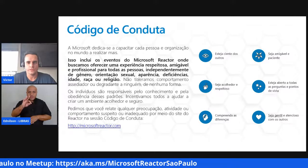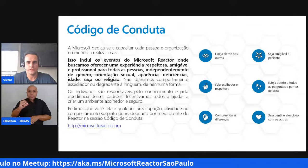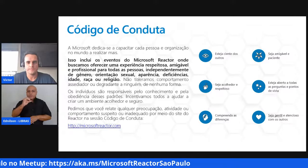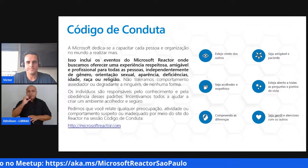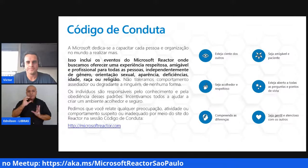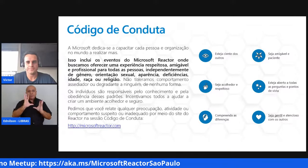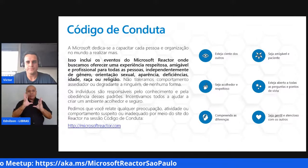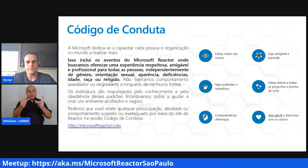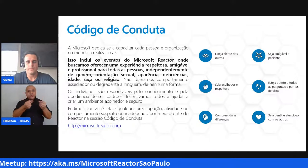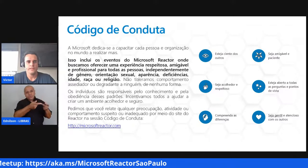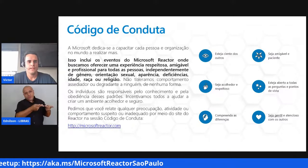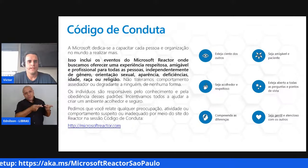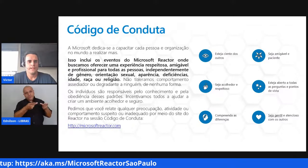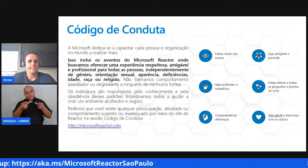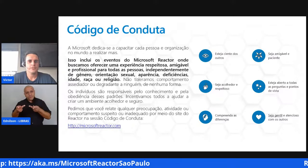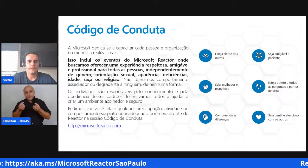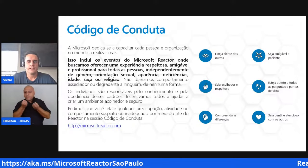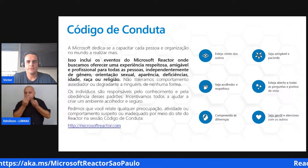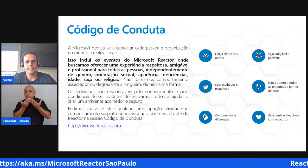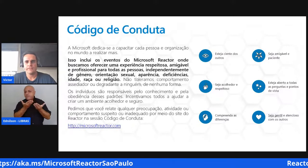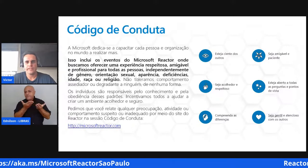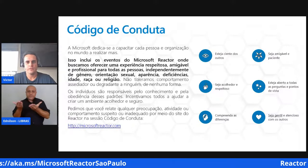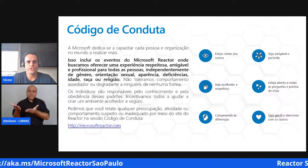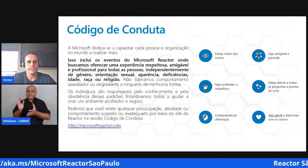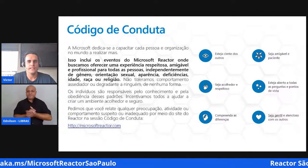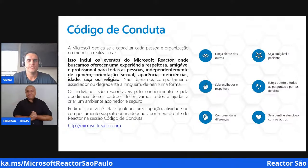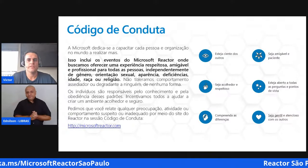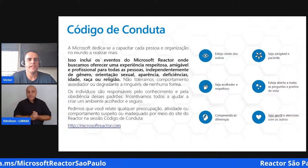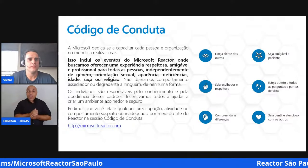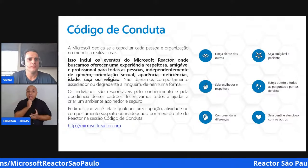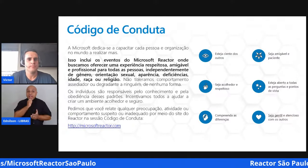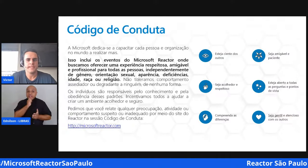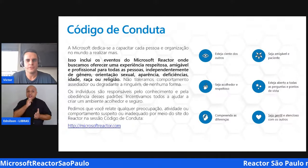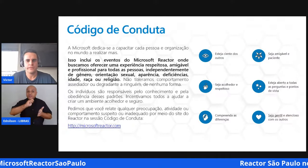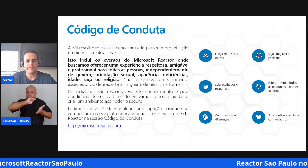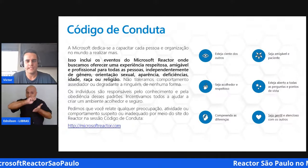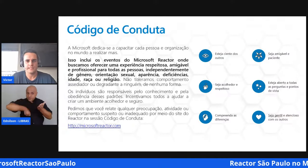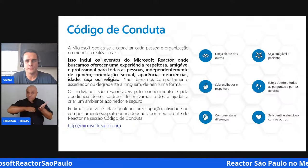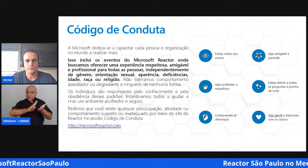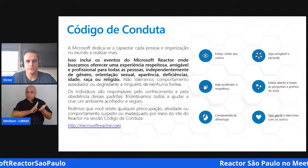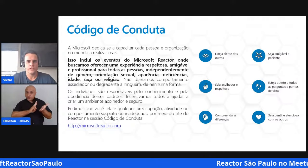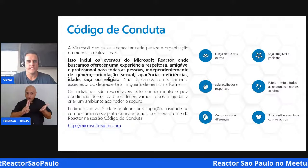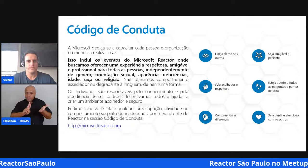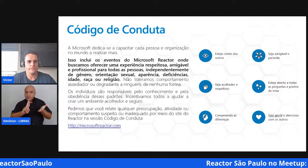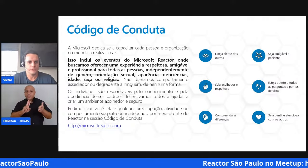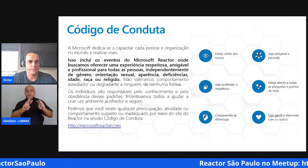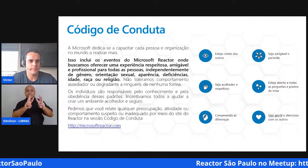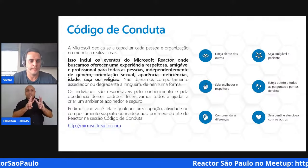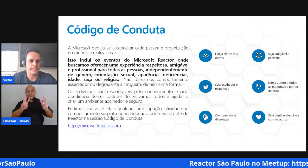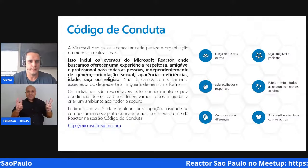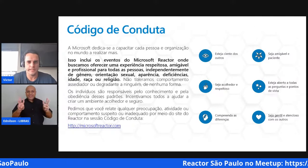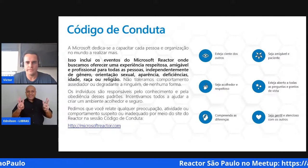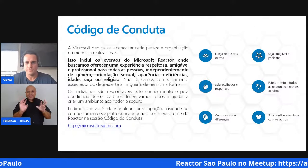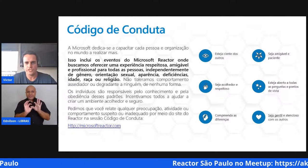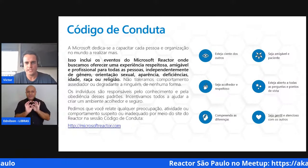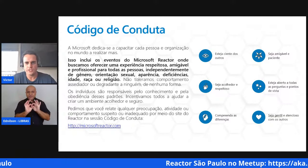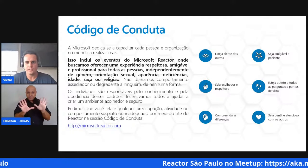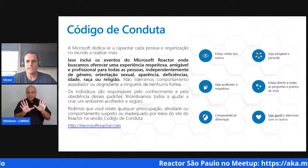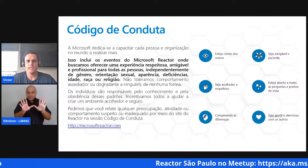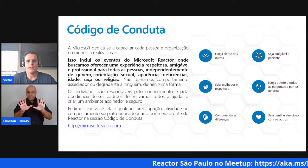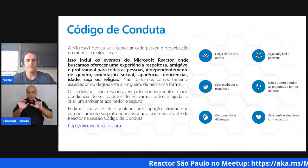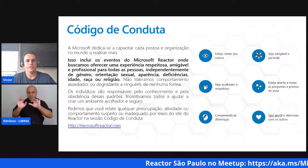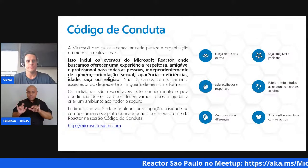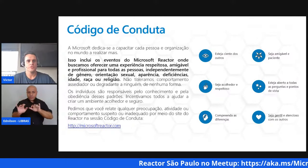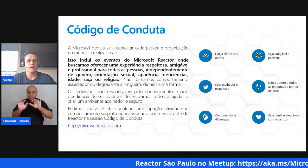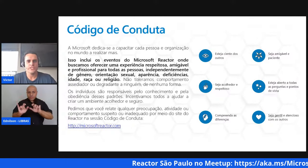-vindos. Caso alguém não tenha feito o check-in neste evento, peço que façam no link que eu vou disponibilizar em breve no chat,